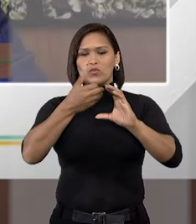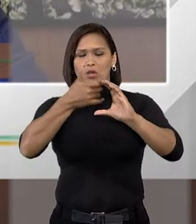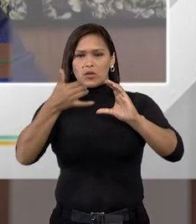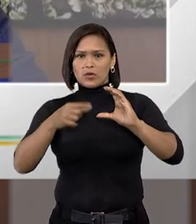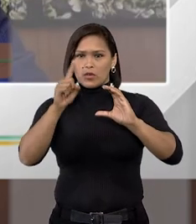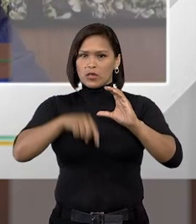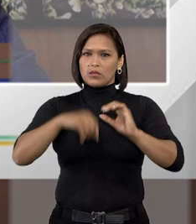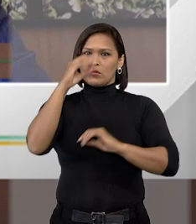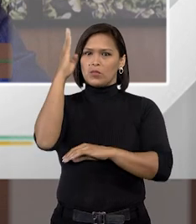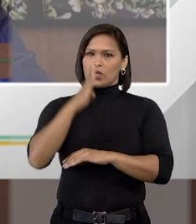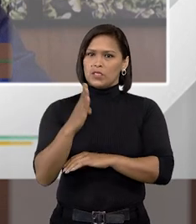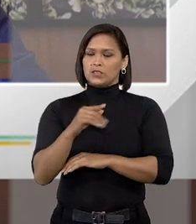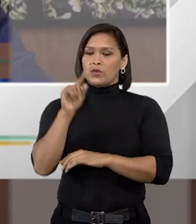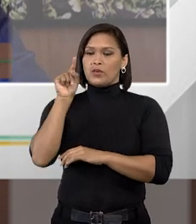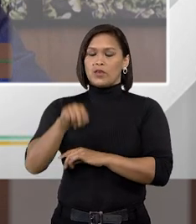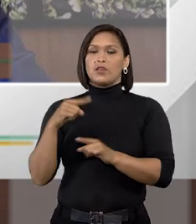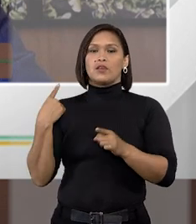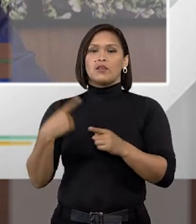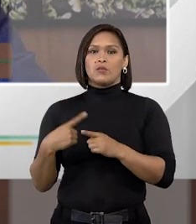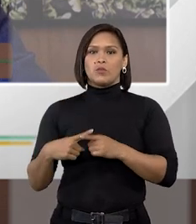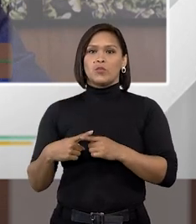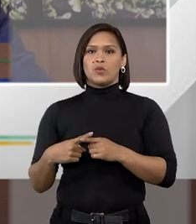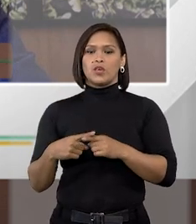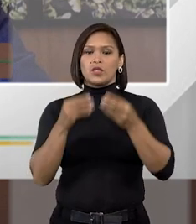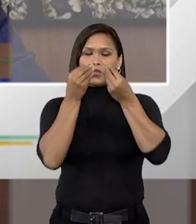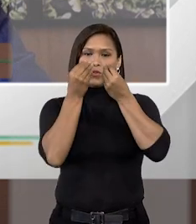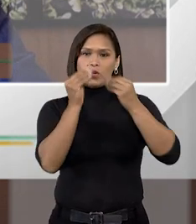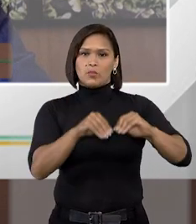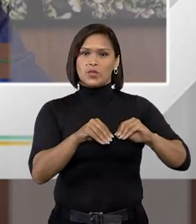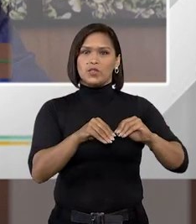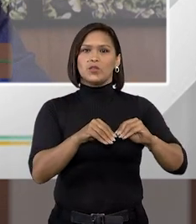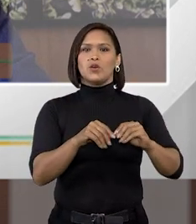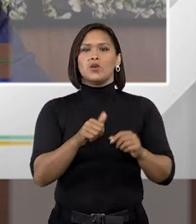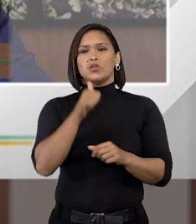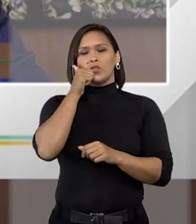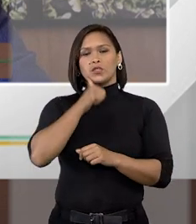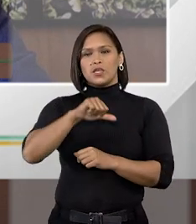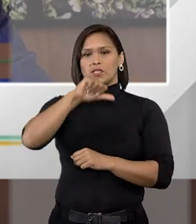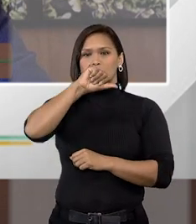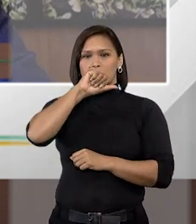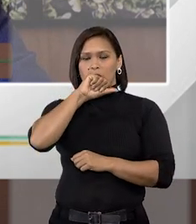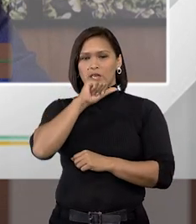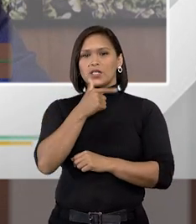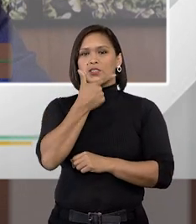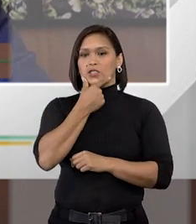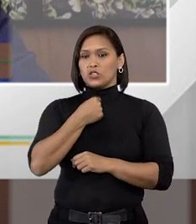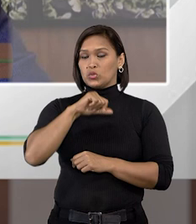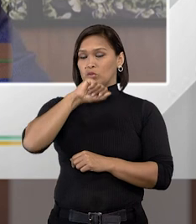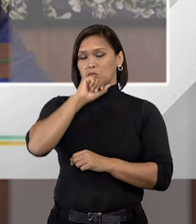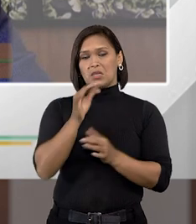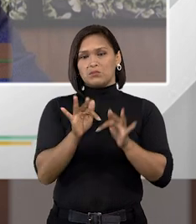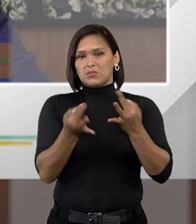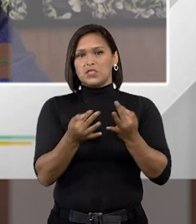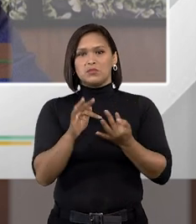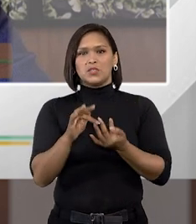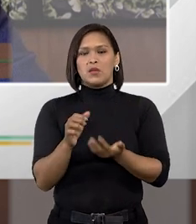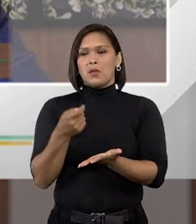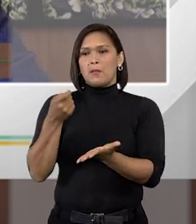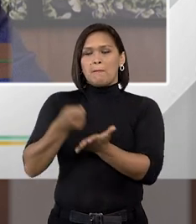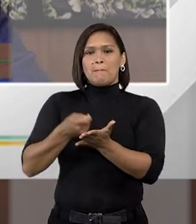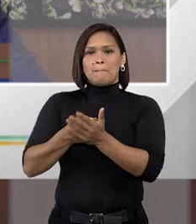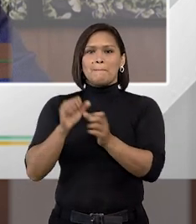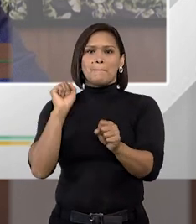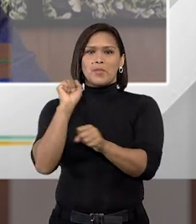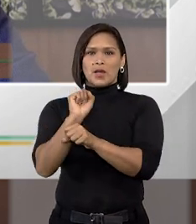aqui no Brasil que é a questão do abandono das mães solos dos pais que simplesmente deixam de prover